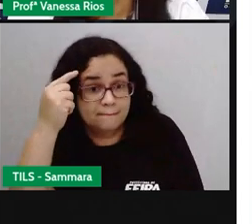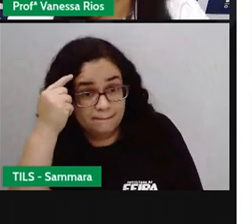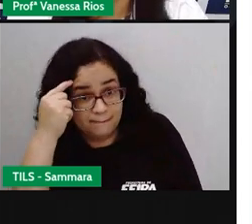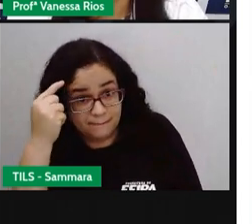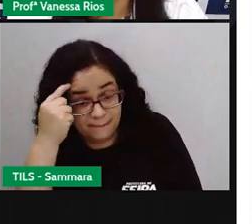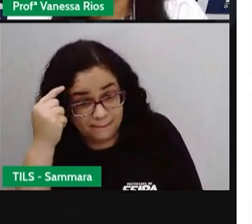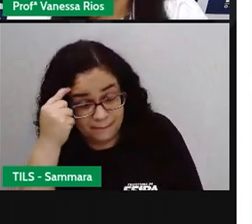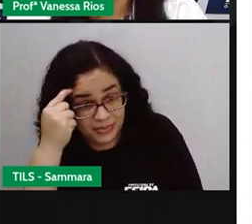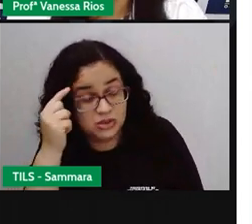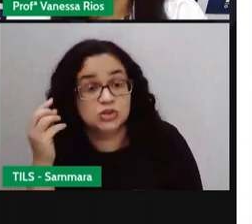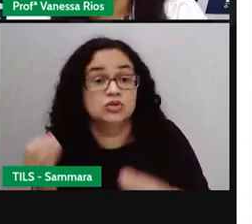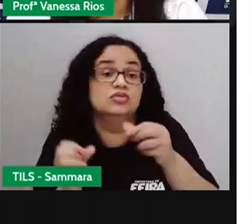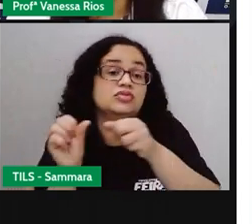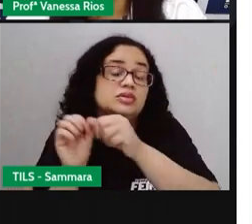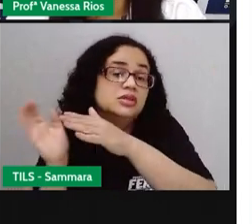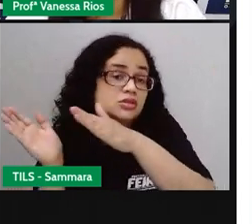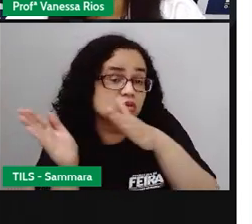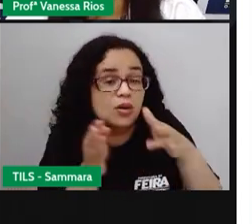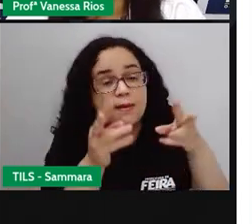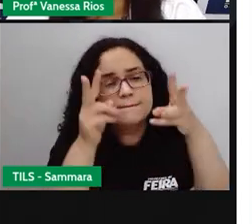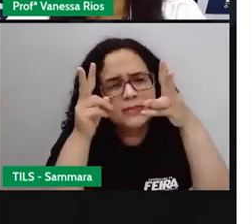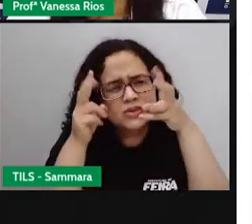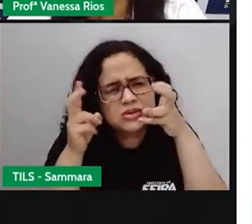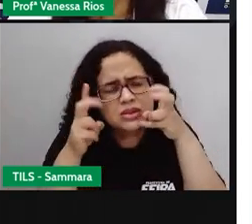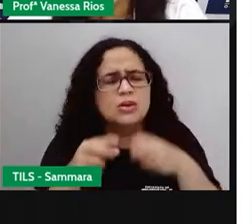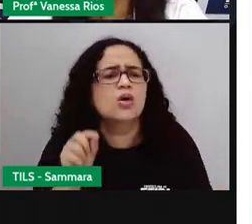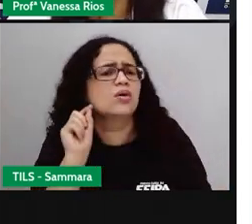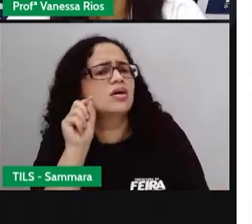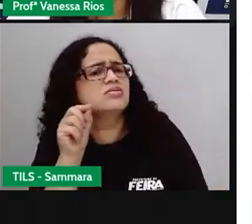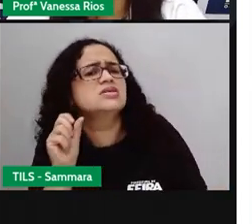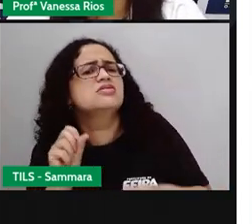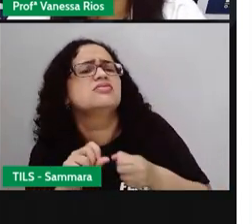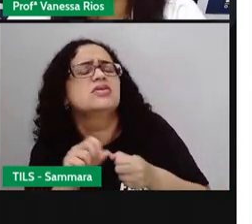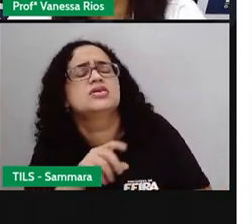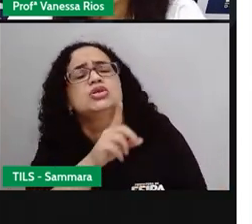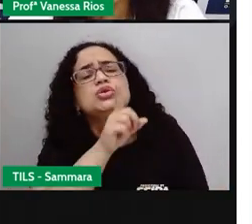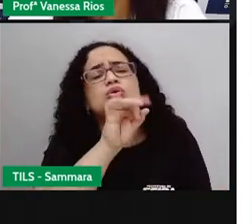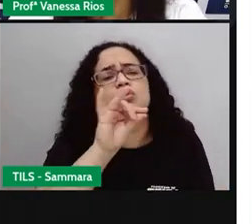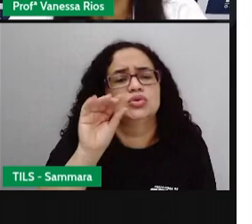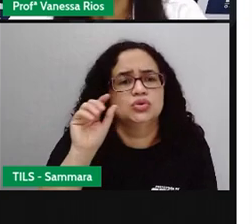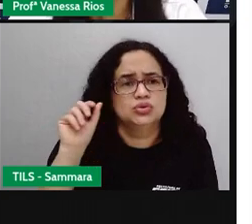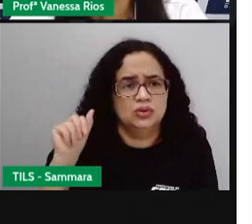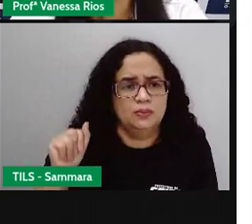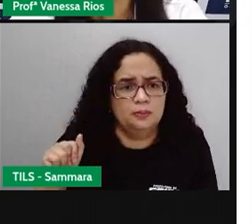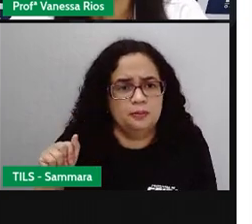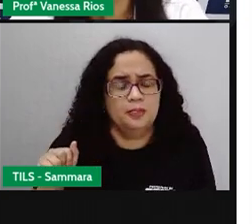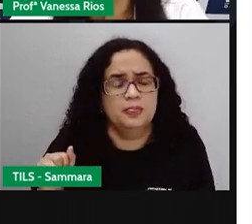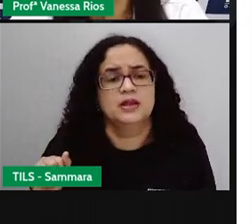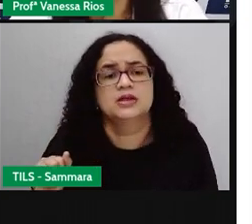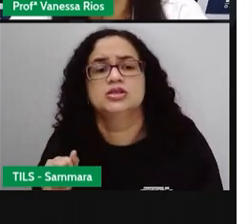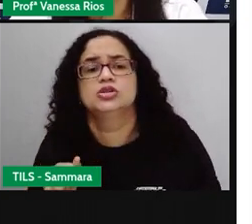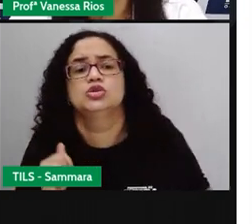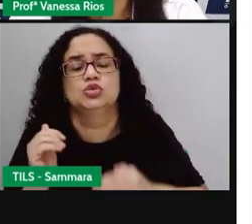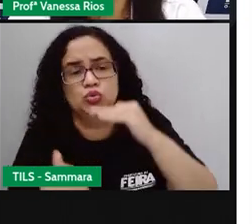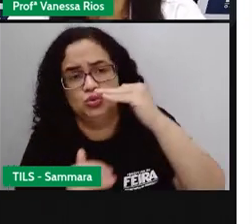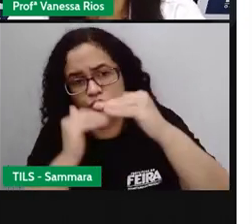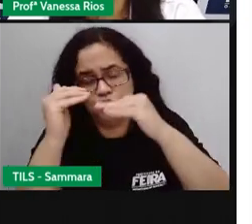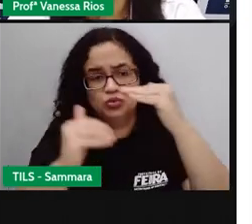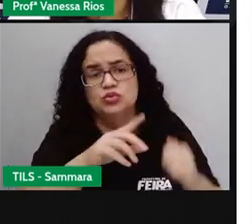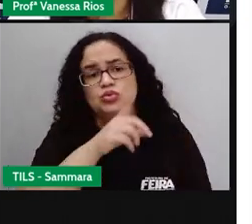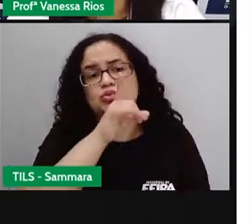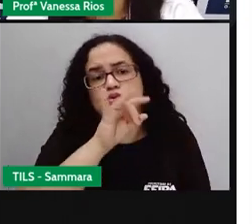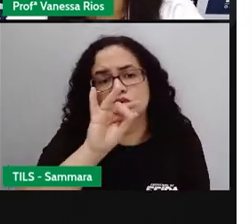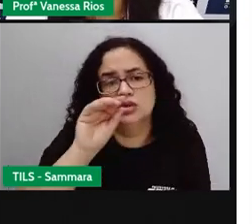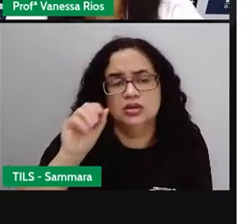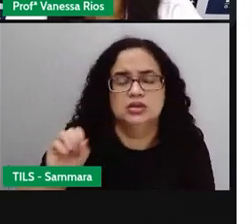nessa rotina observem aí o que é que você faz quais são as ações que você desenvolve durante o seu dia